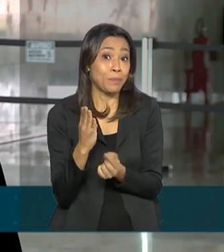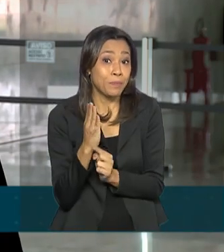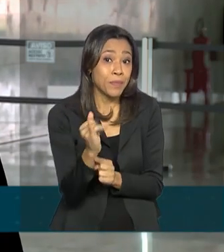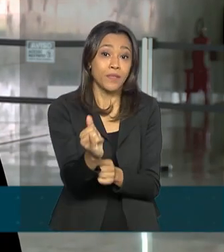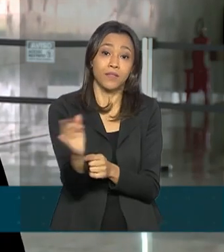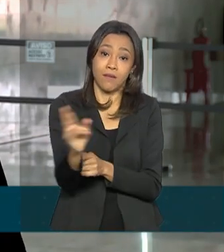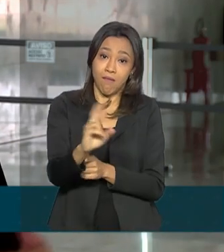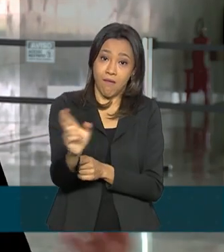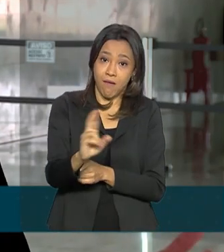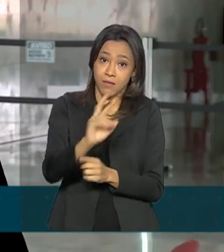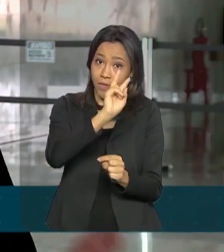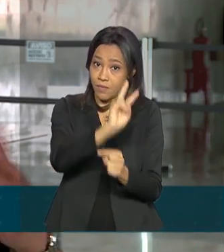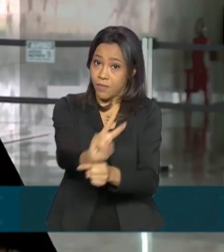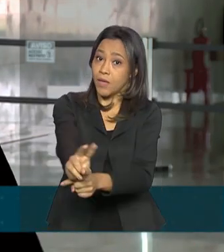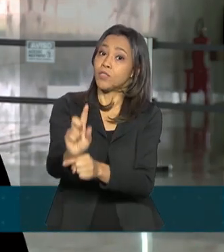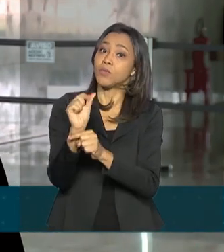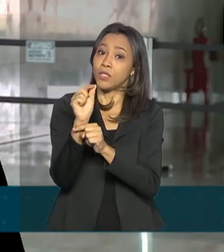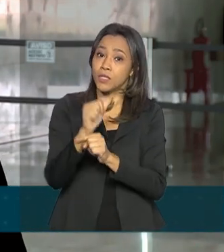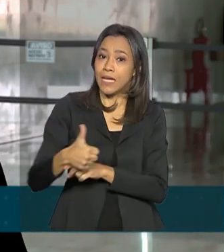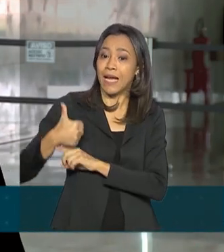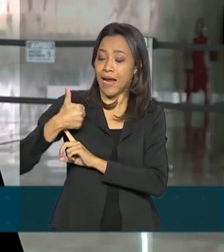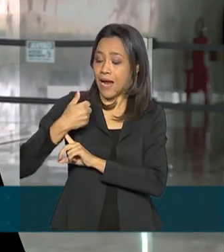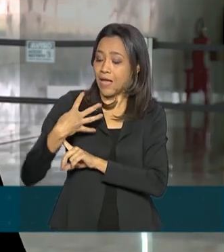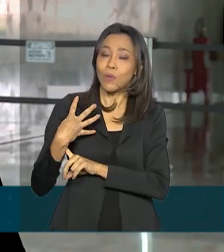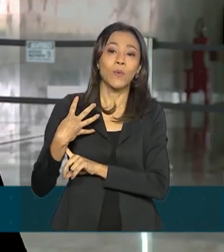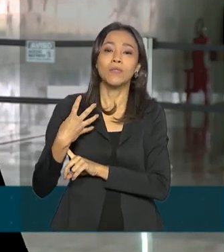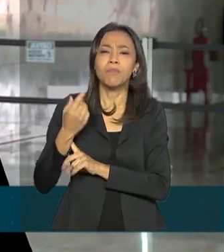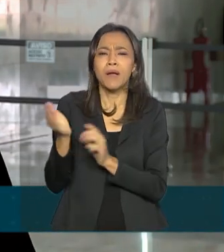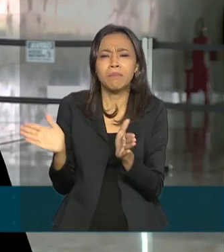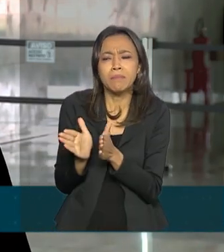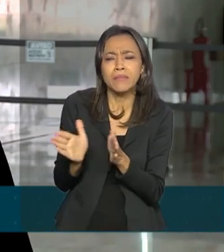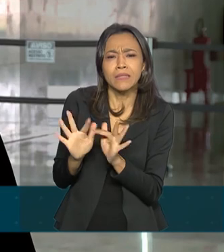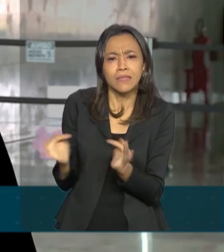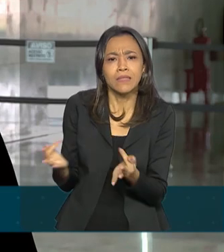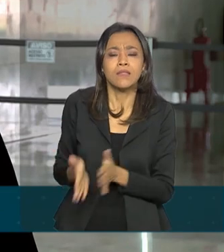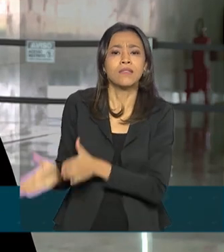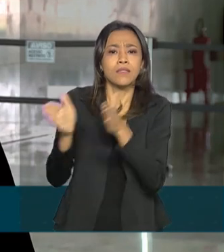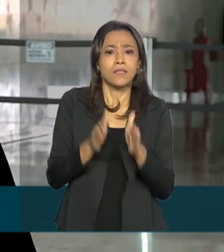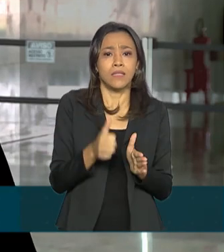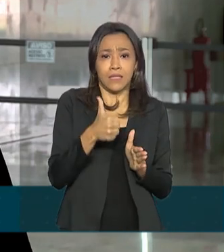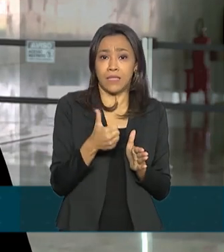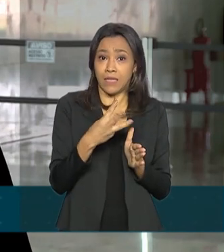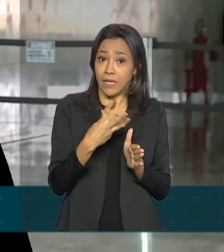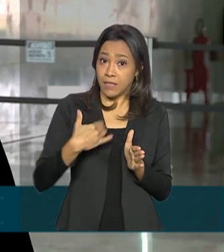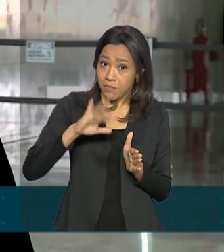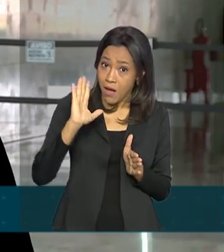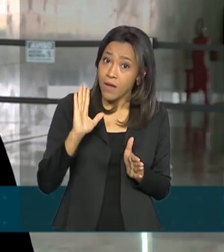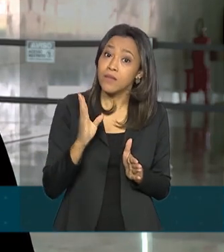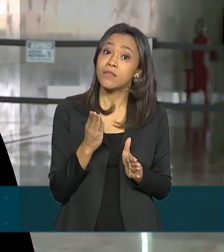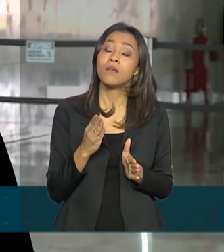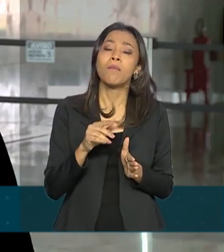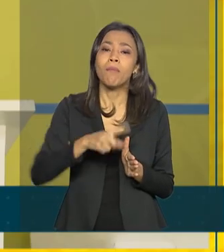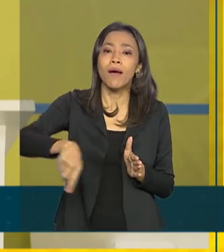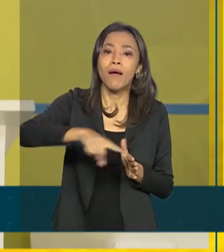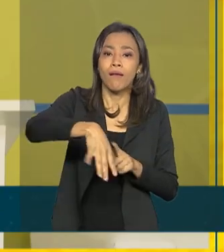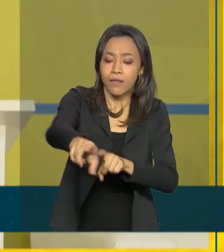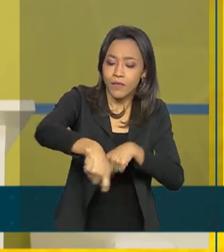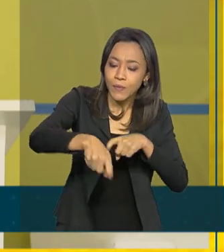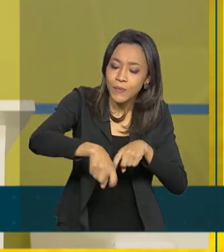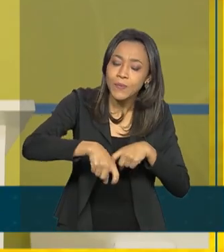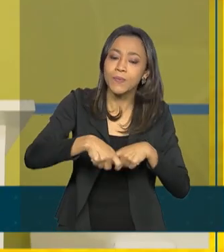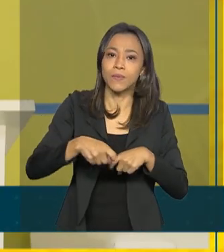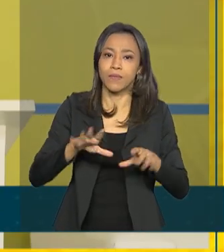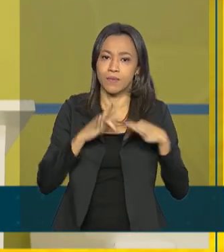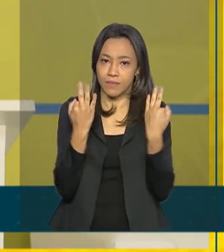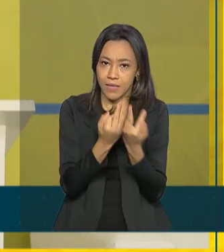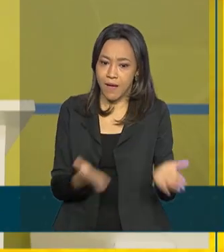para crédito empresarial, 14 bilhões para o médio produtor e mais de 13 bilhões para a agricultura familiar. De acordo